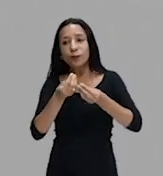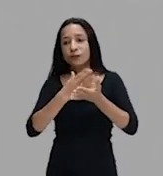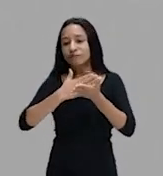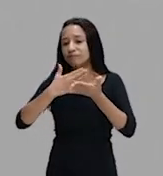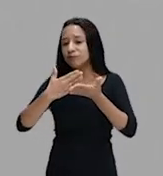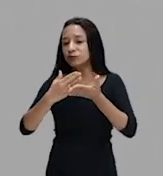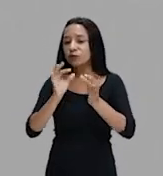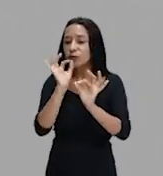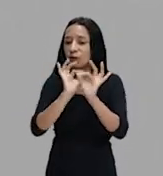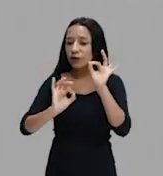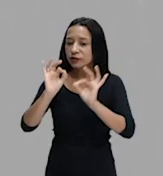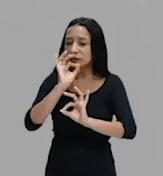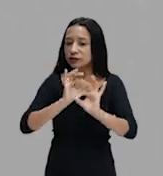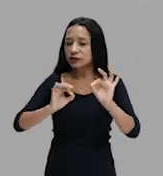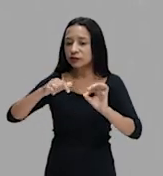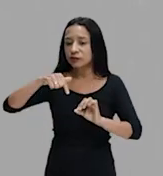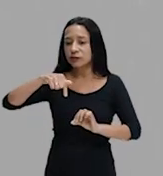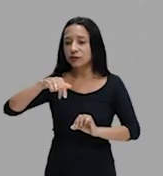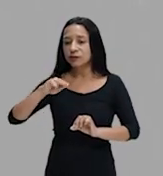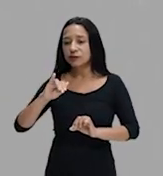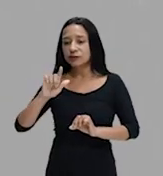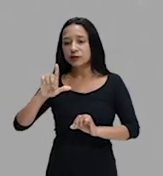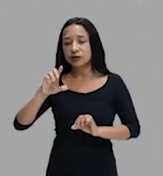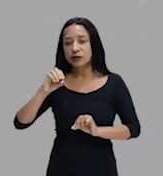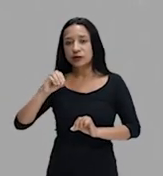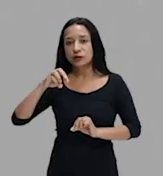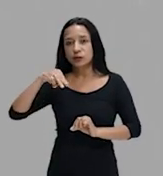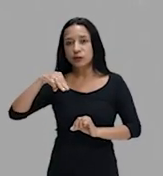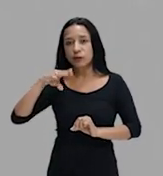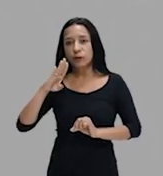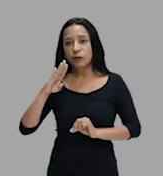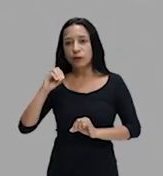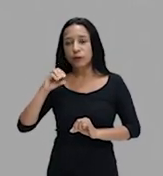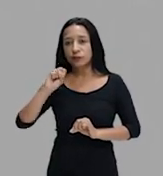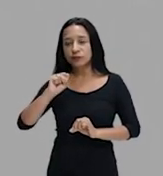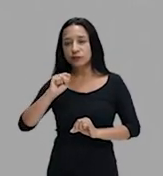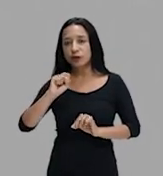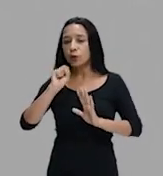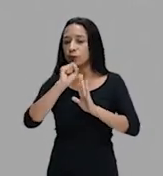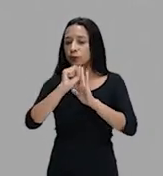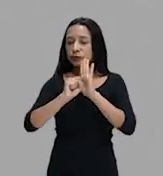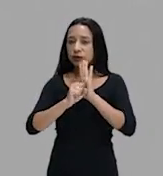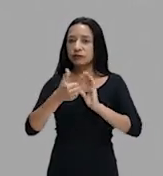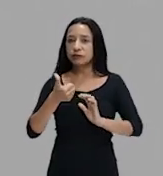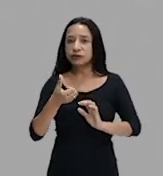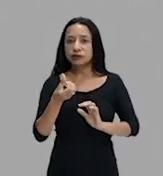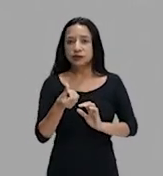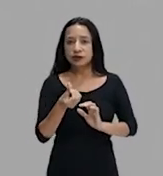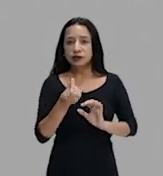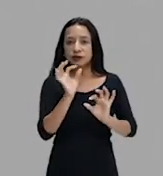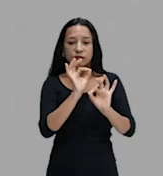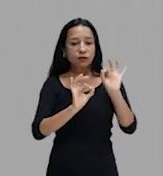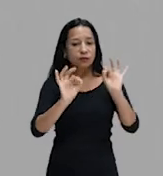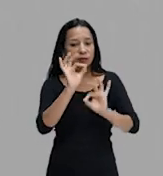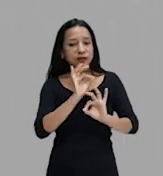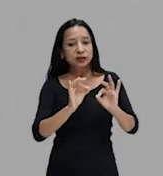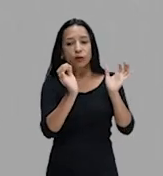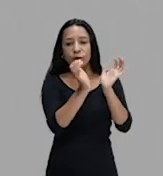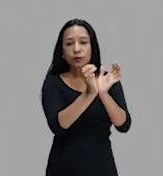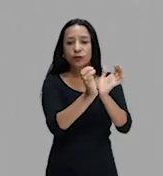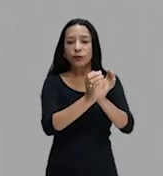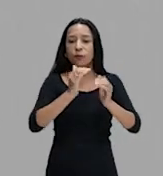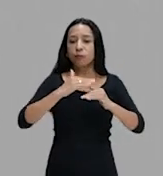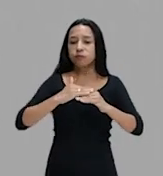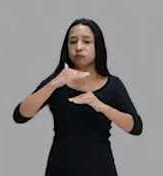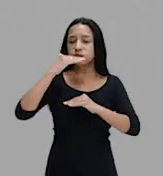é o caso no século XVI, por exemplo, a formação do quilombo que mais durou, em termos de resistência,